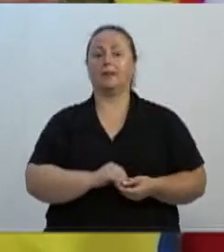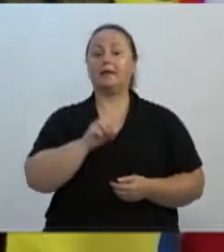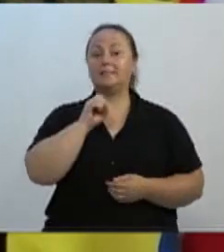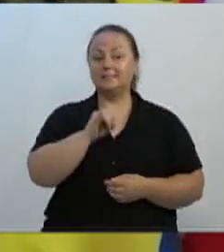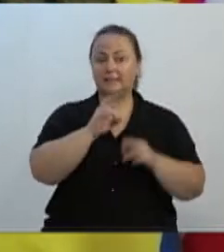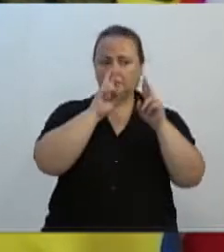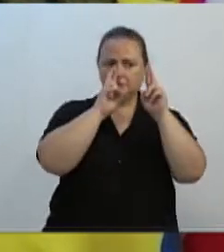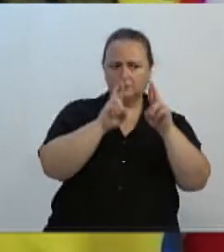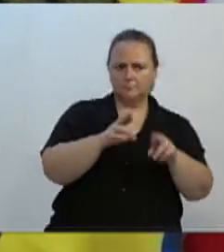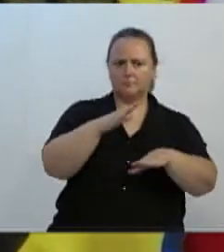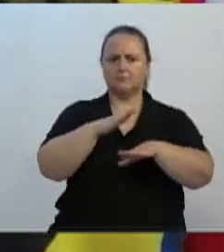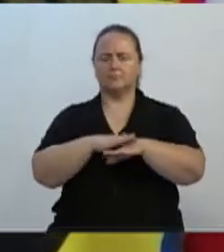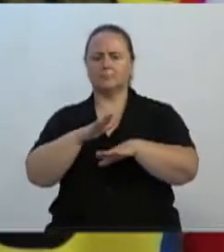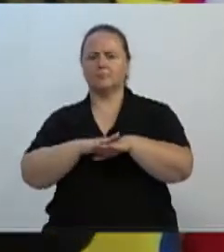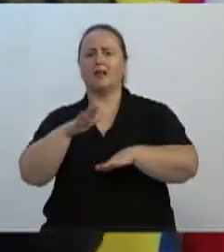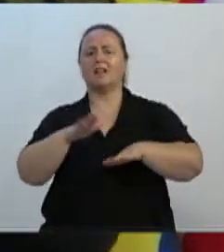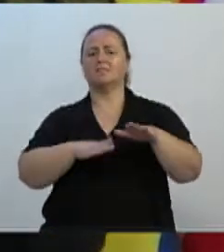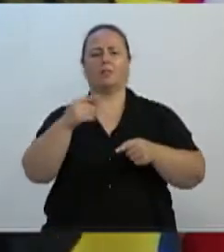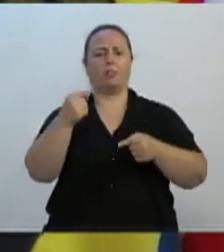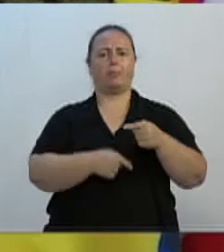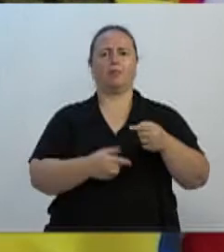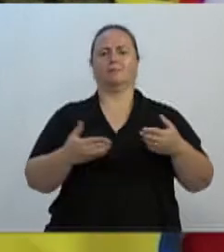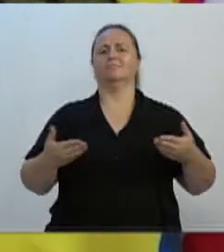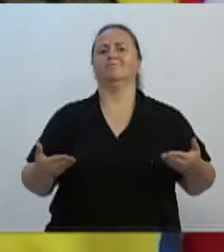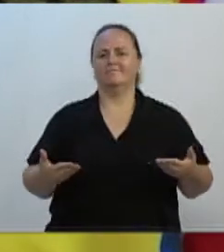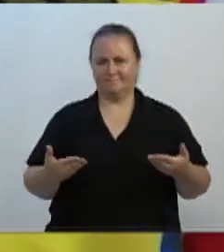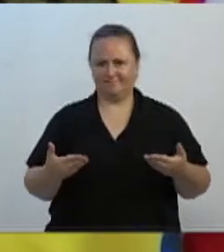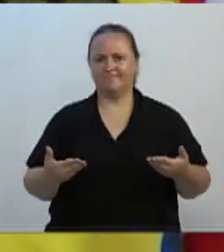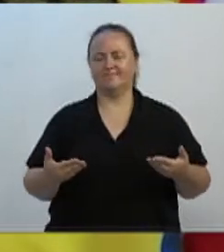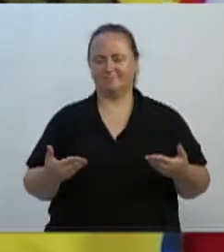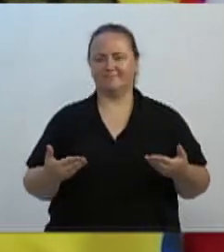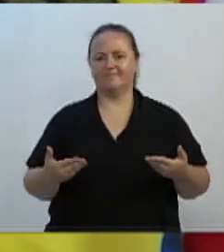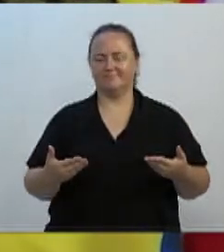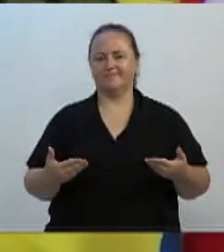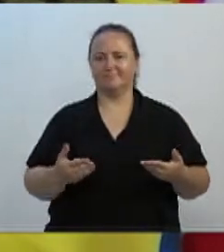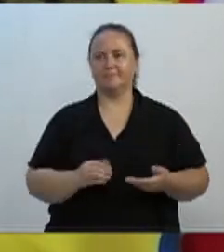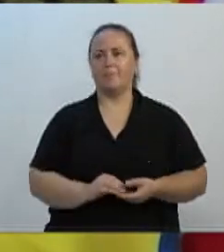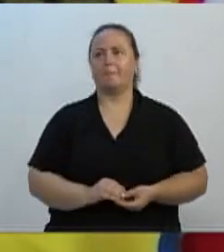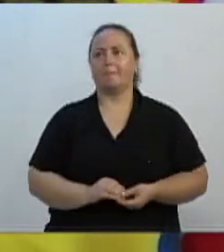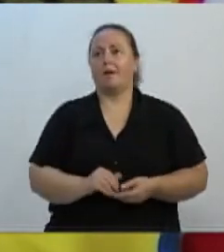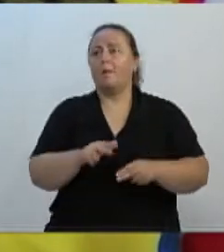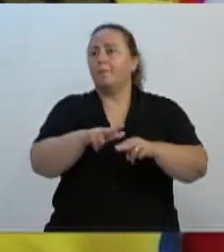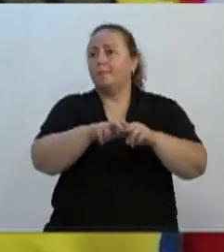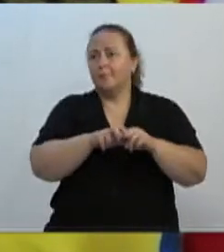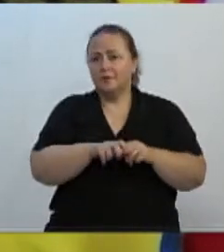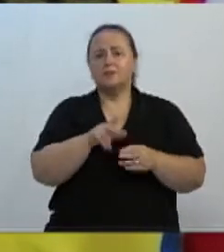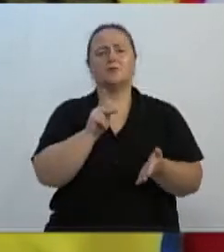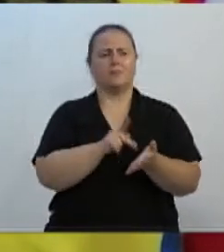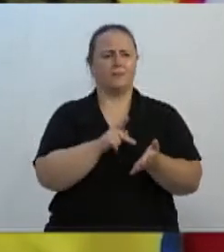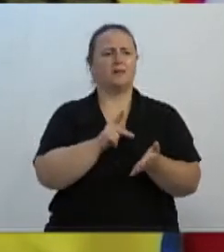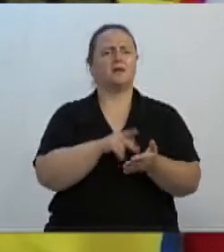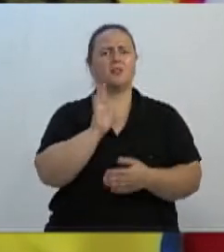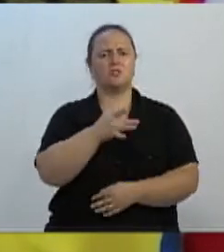de forma, às vezes, equivocada. Então, eu, por si só, já admiro a classe dos senhores,